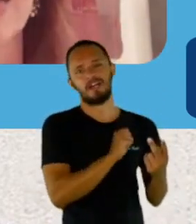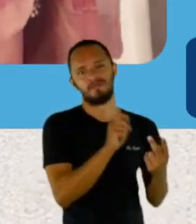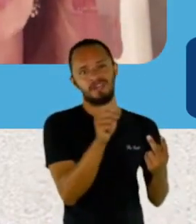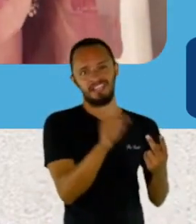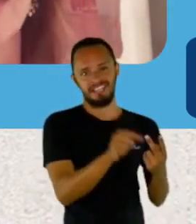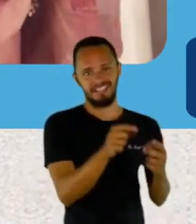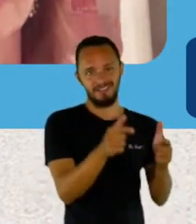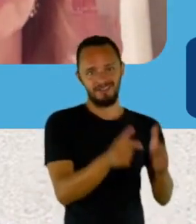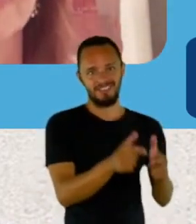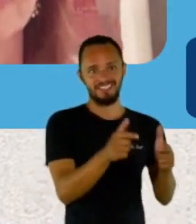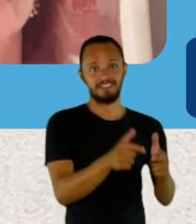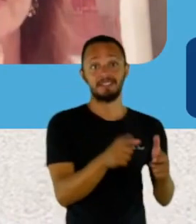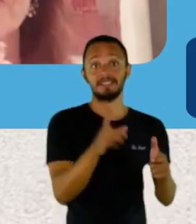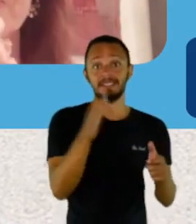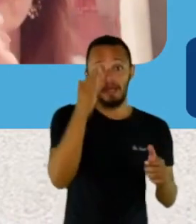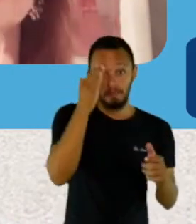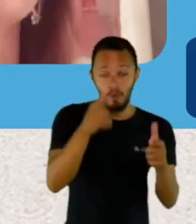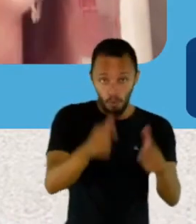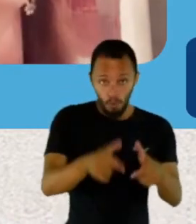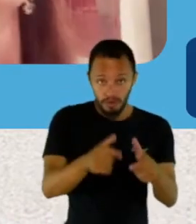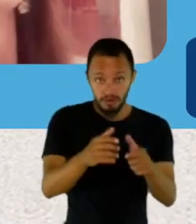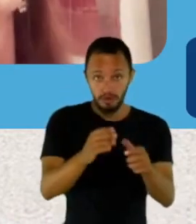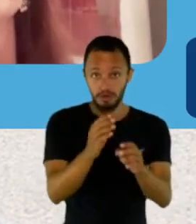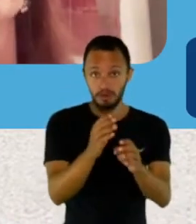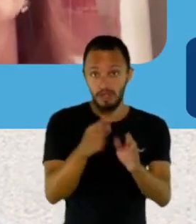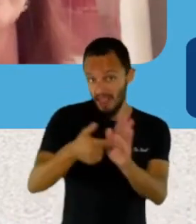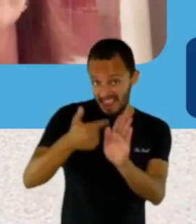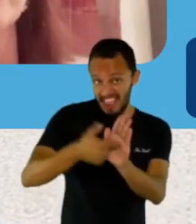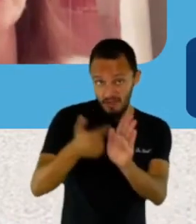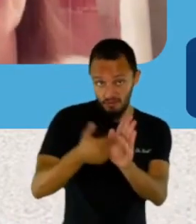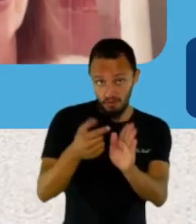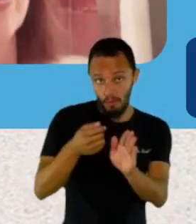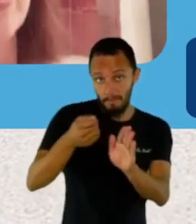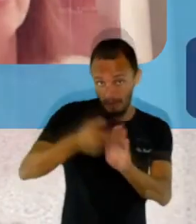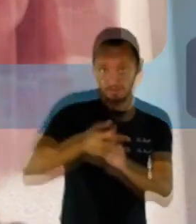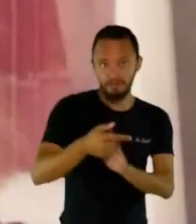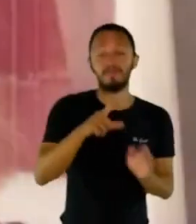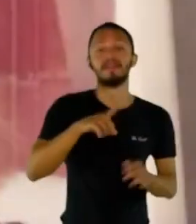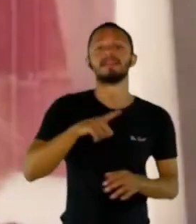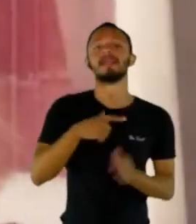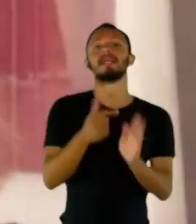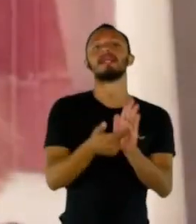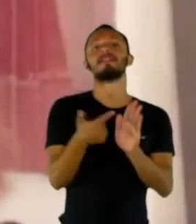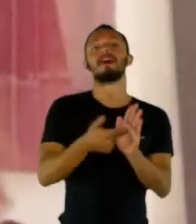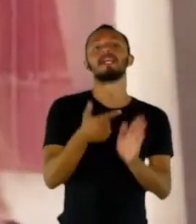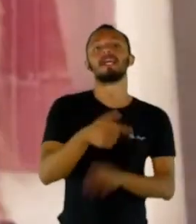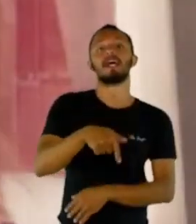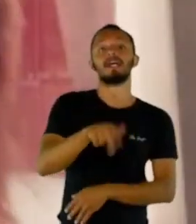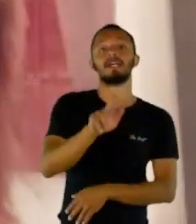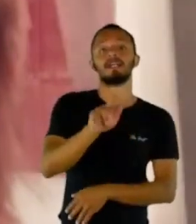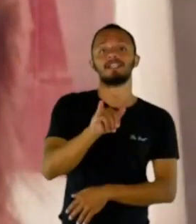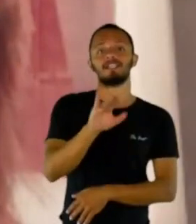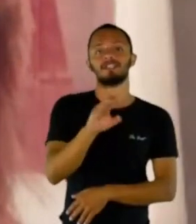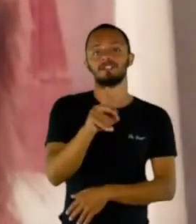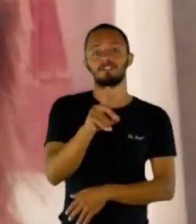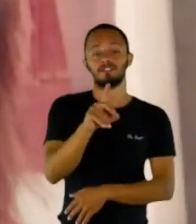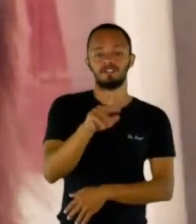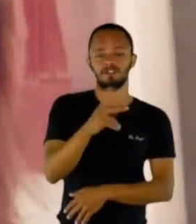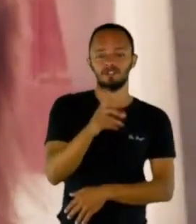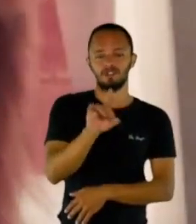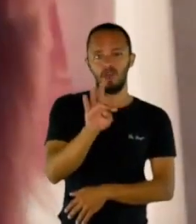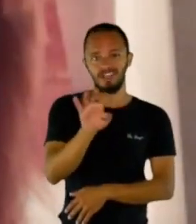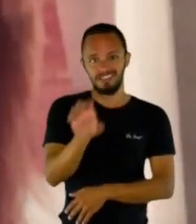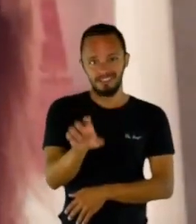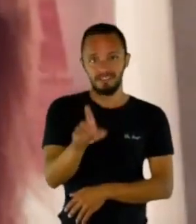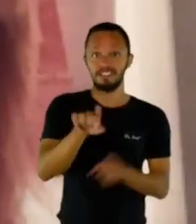meu livro em BH para comprar? Claro, por favor. Tem na Livraria Quixote, tem na Libertiz, que é no Mercado